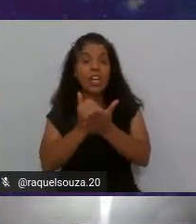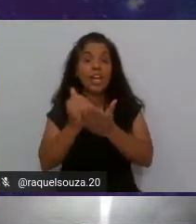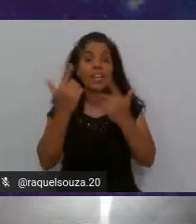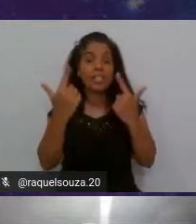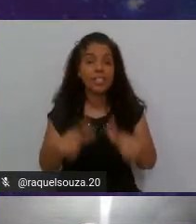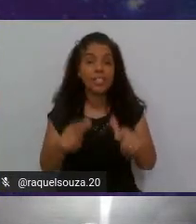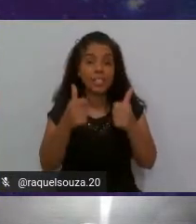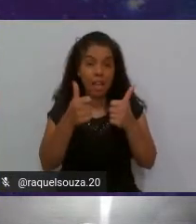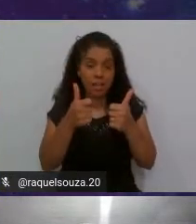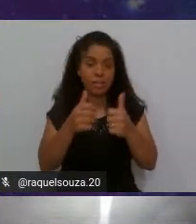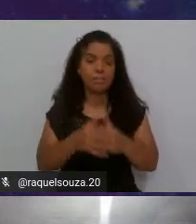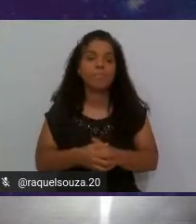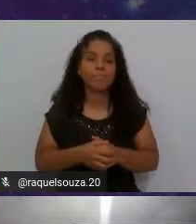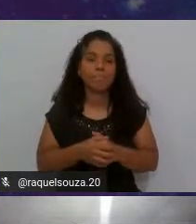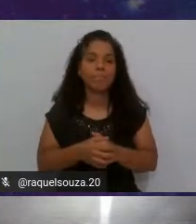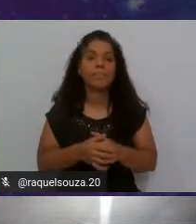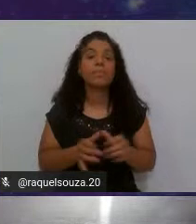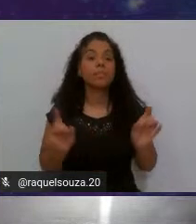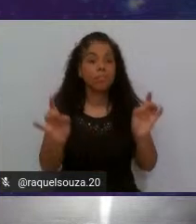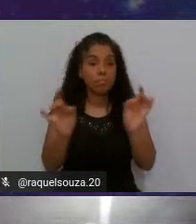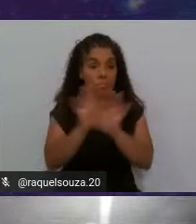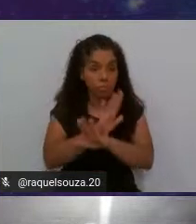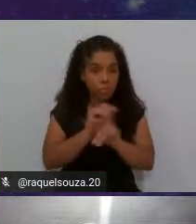feito isso